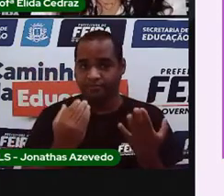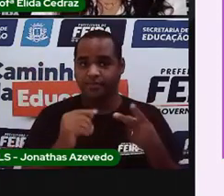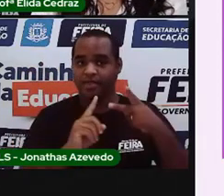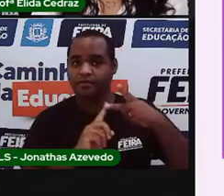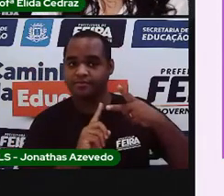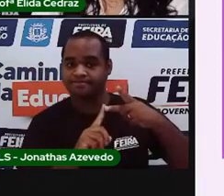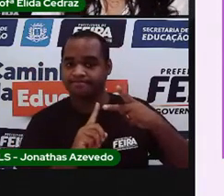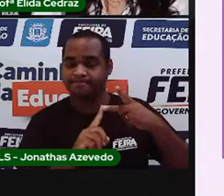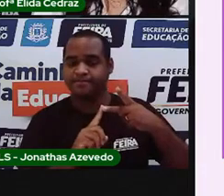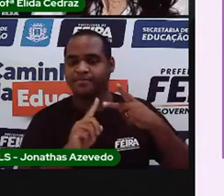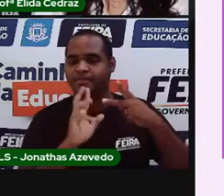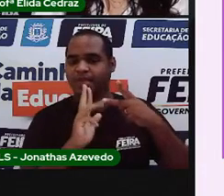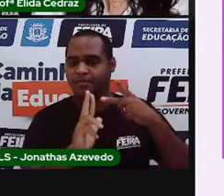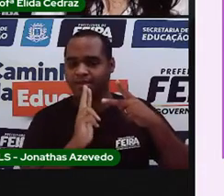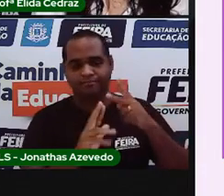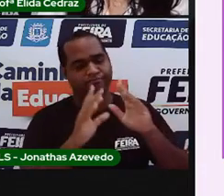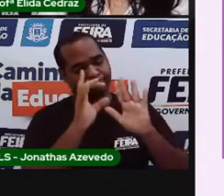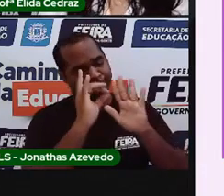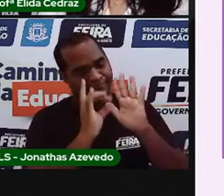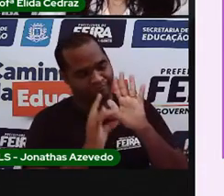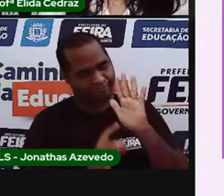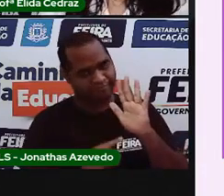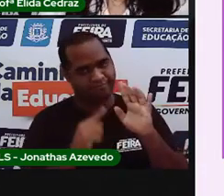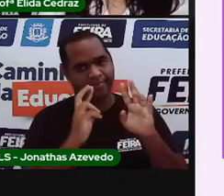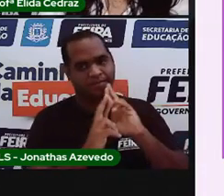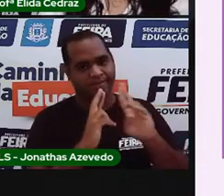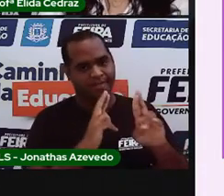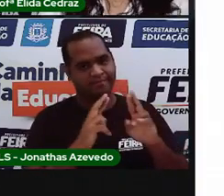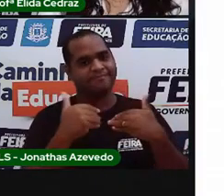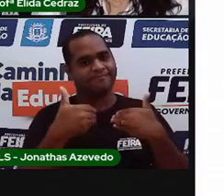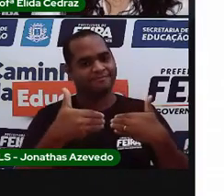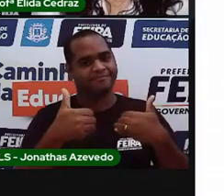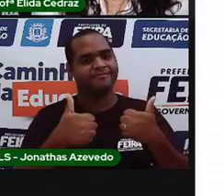em seguida, você vai responder as atividades.